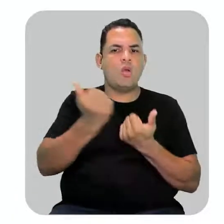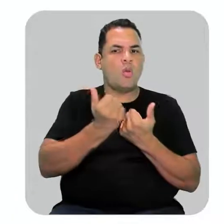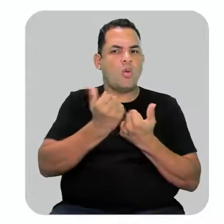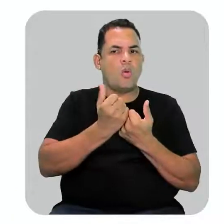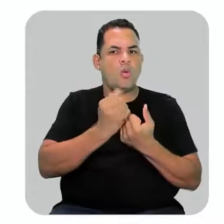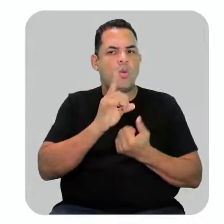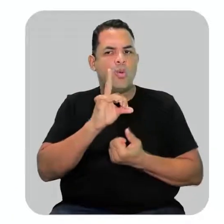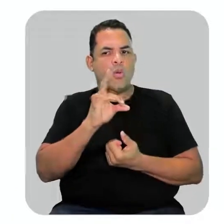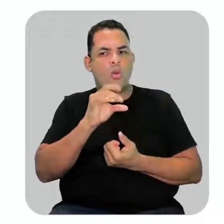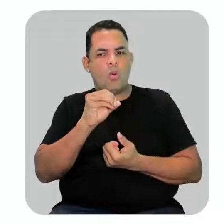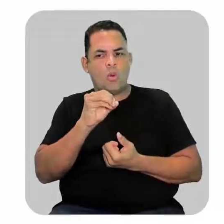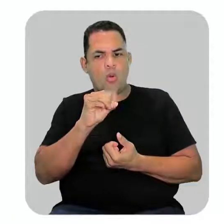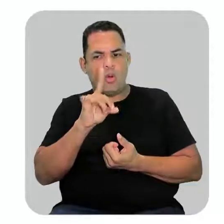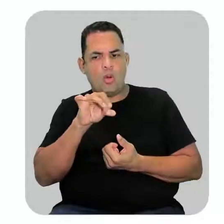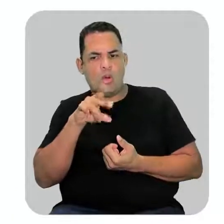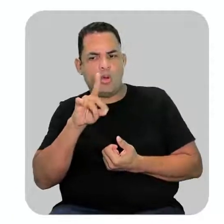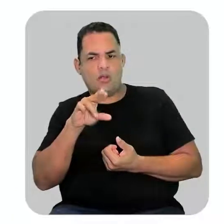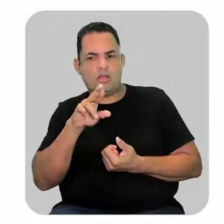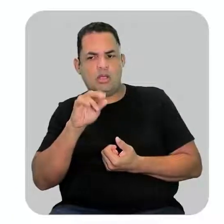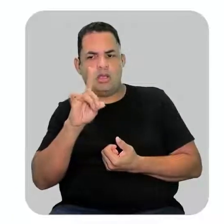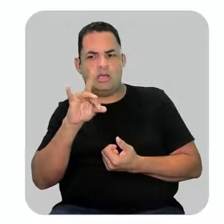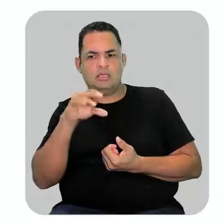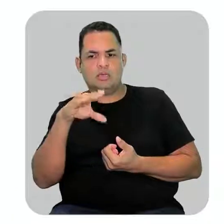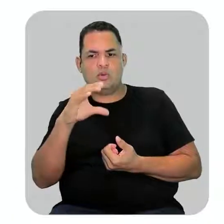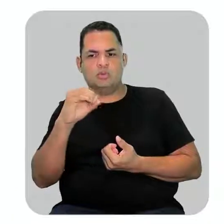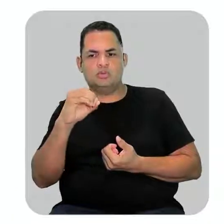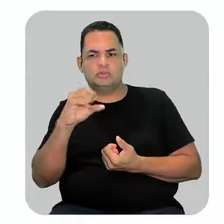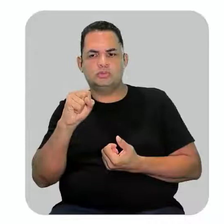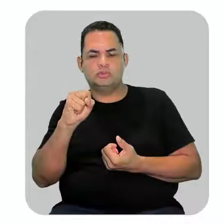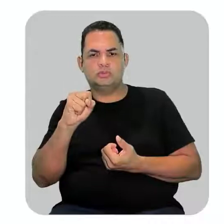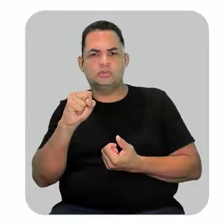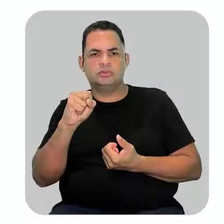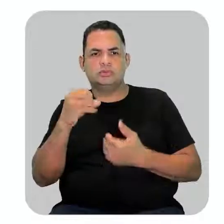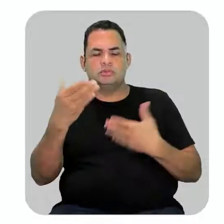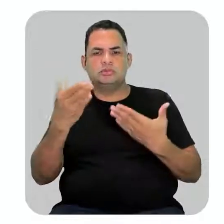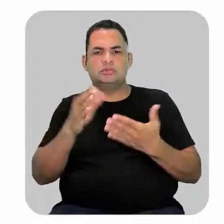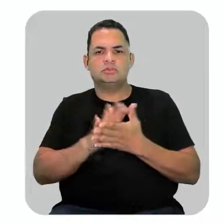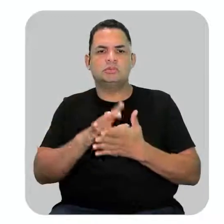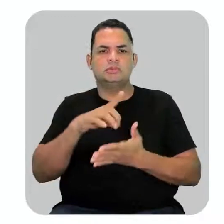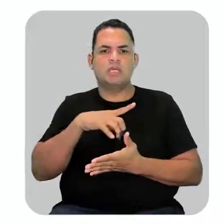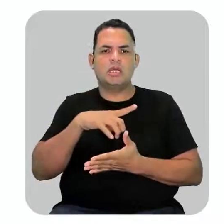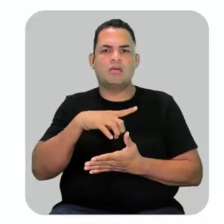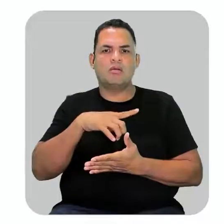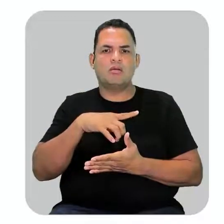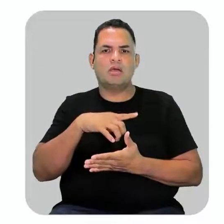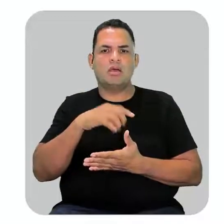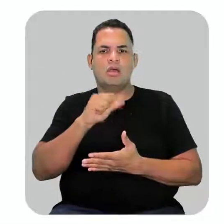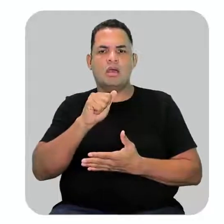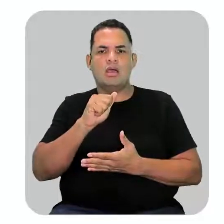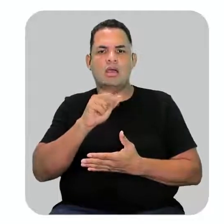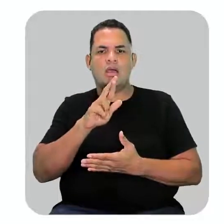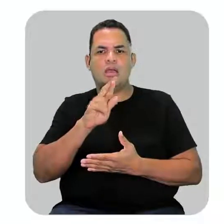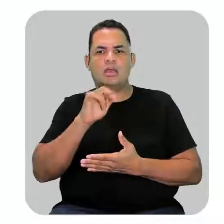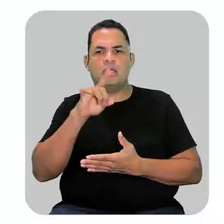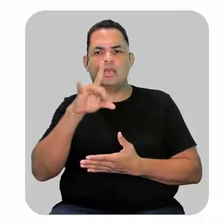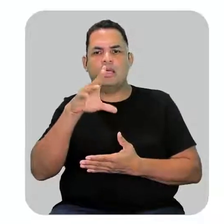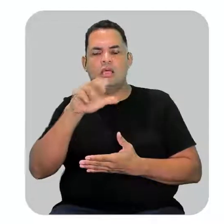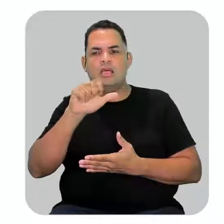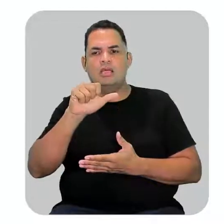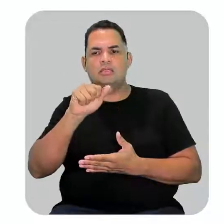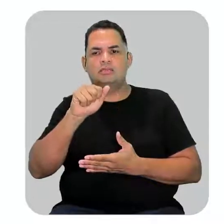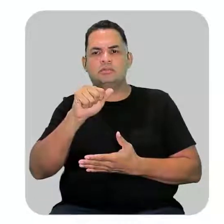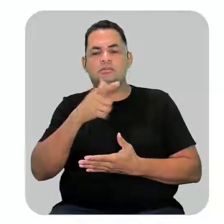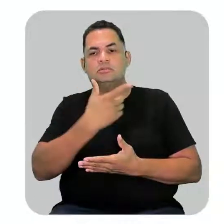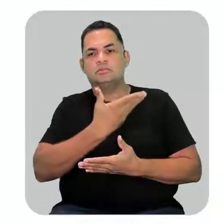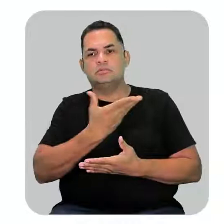orgânicos que são derivados de compostos aromáticos. E eles são conhecidos como arilas. E